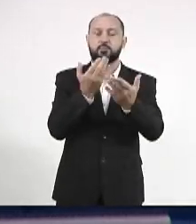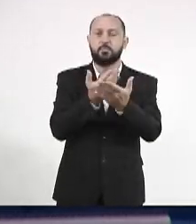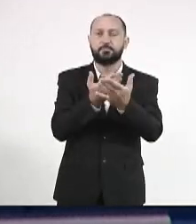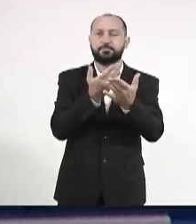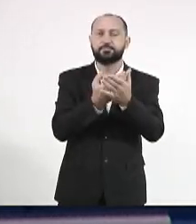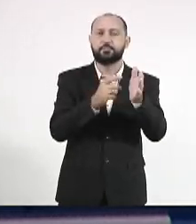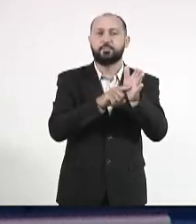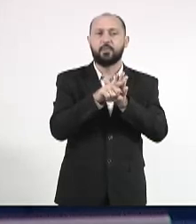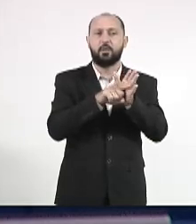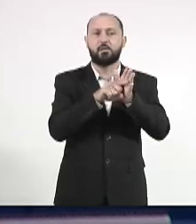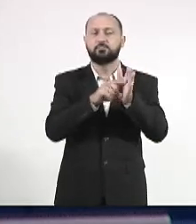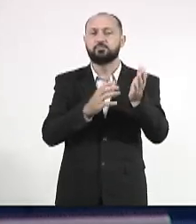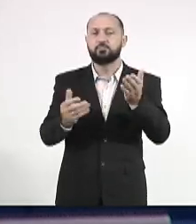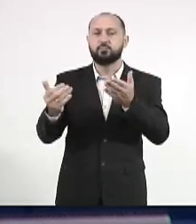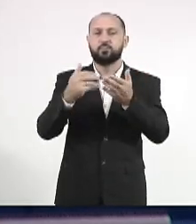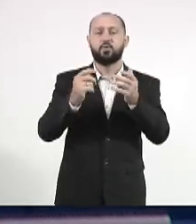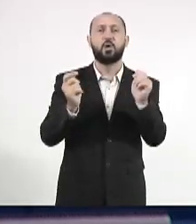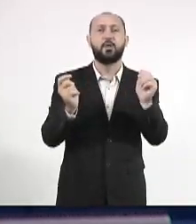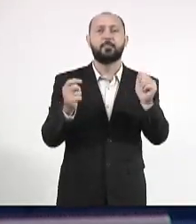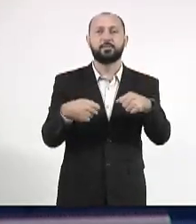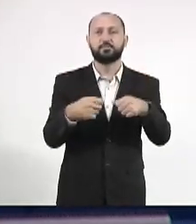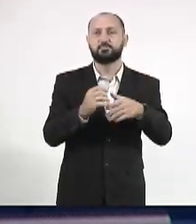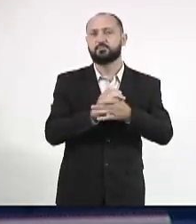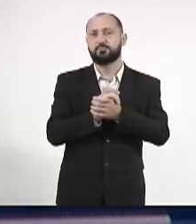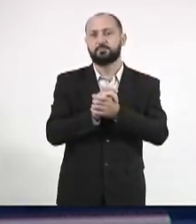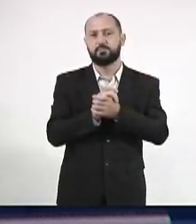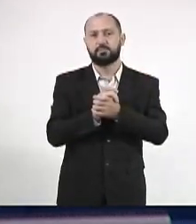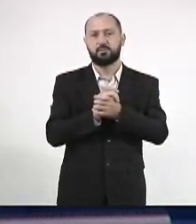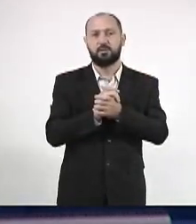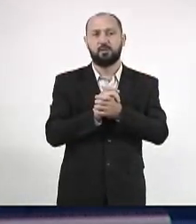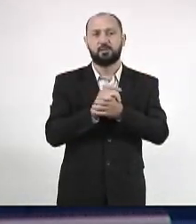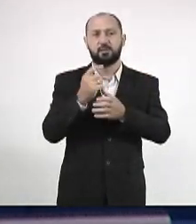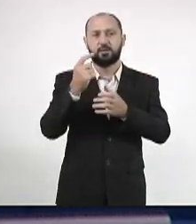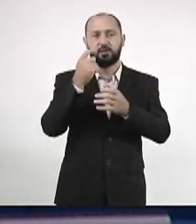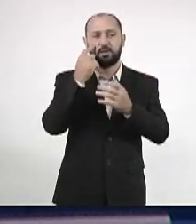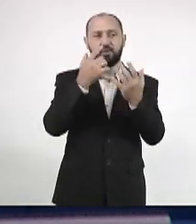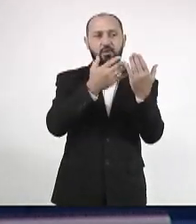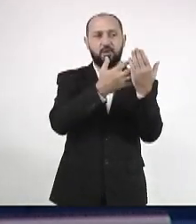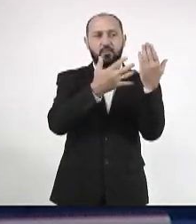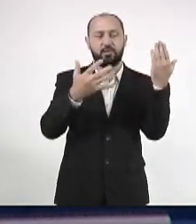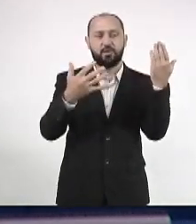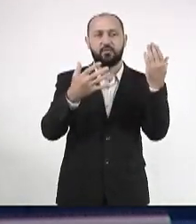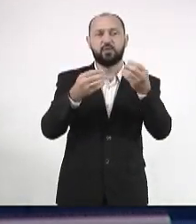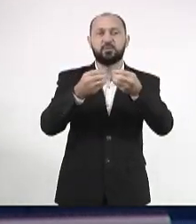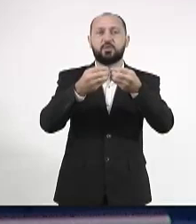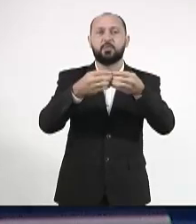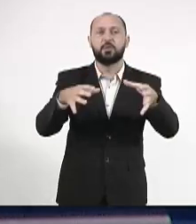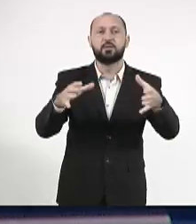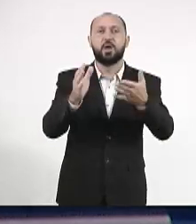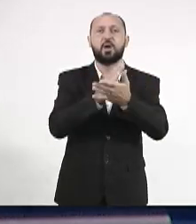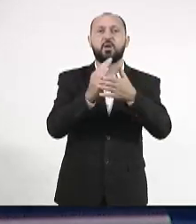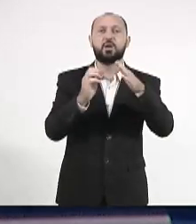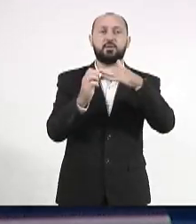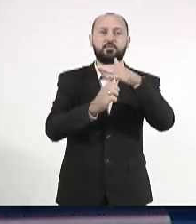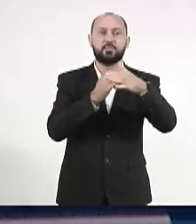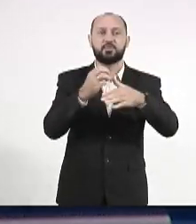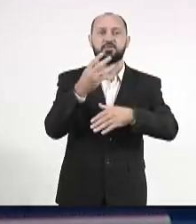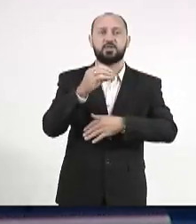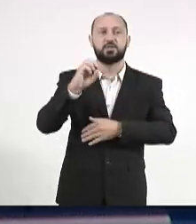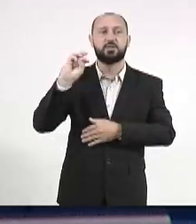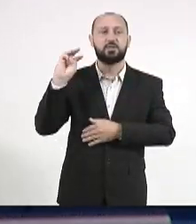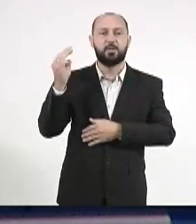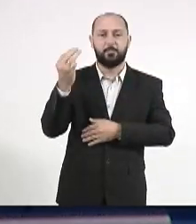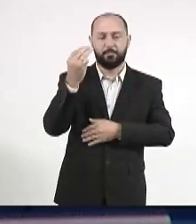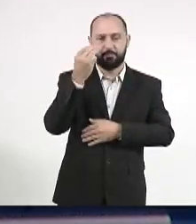para me falar com propriedade. e eles estão levando um prejuízo muito grande. Tem empresa que levando um prejuízo de 30 milhões,